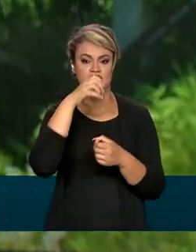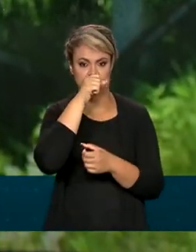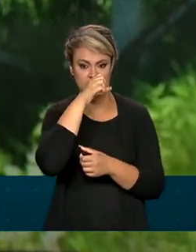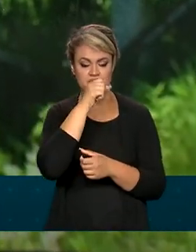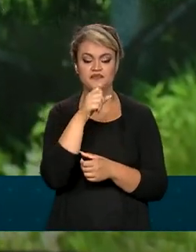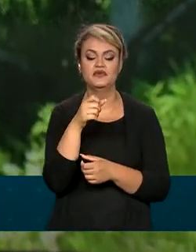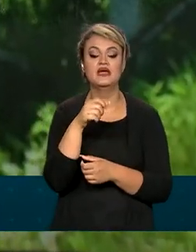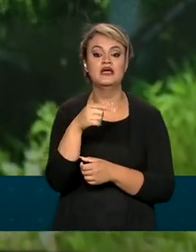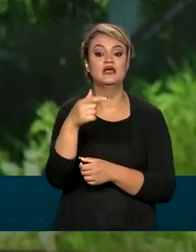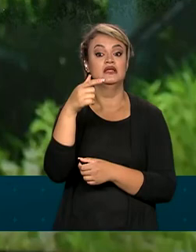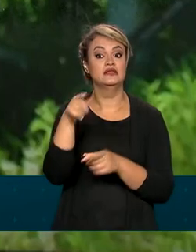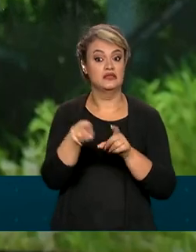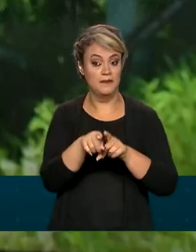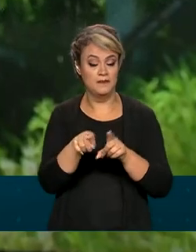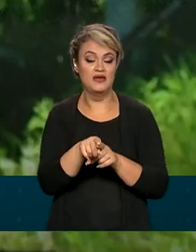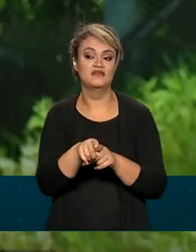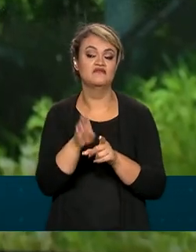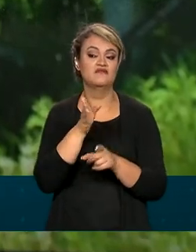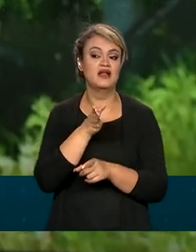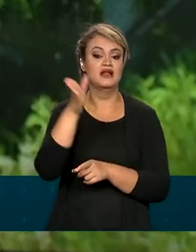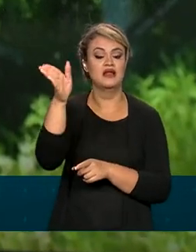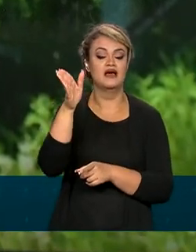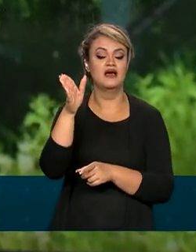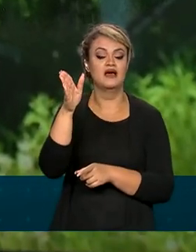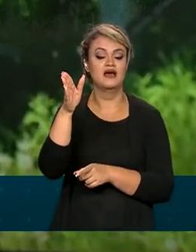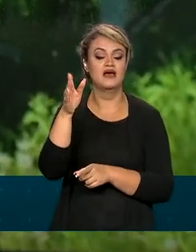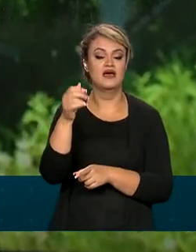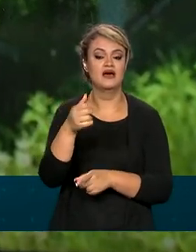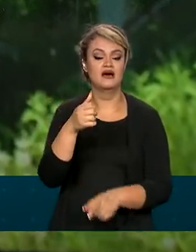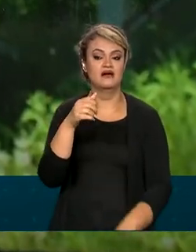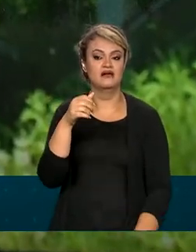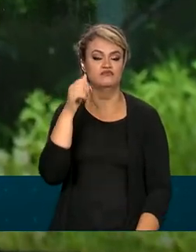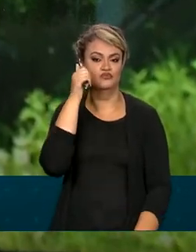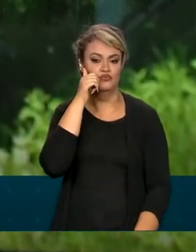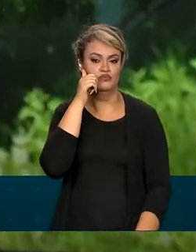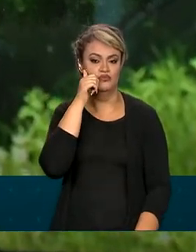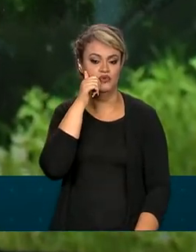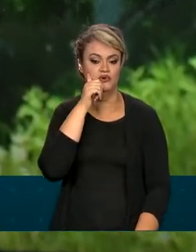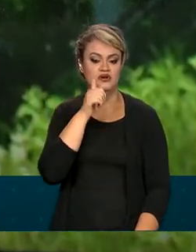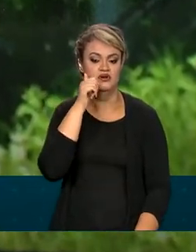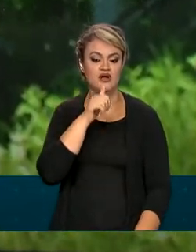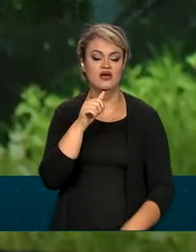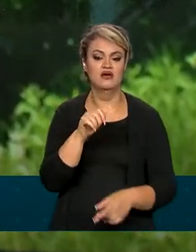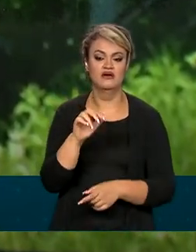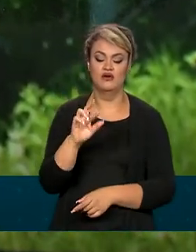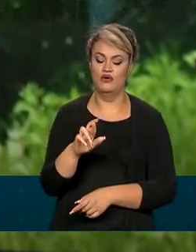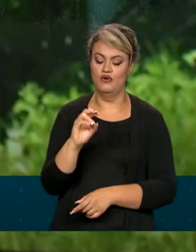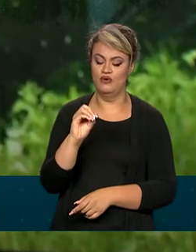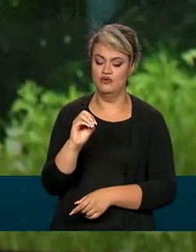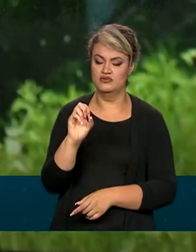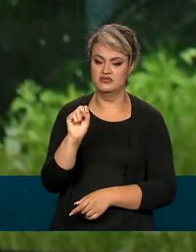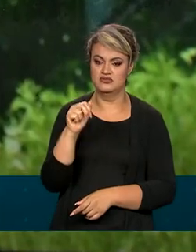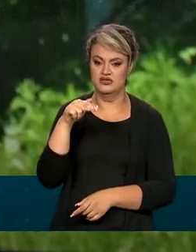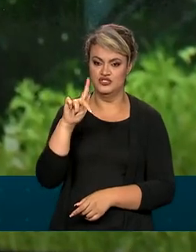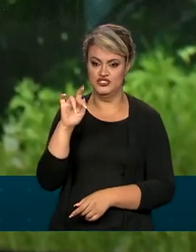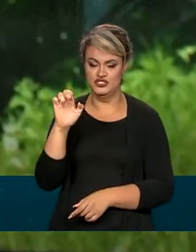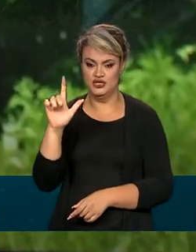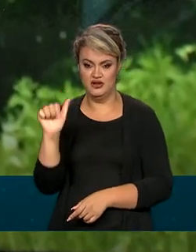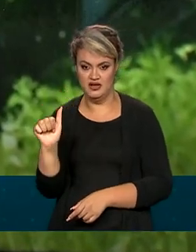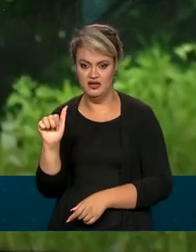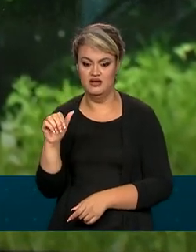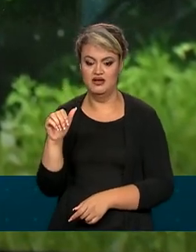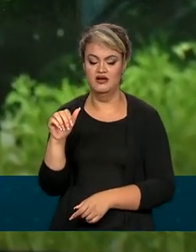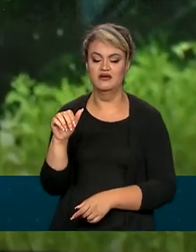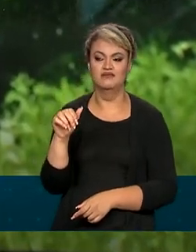também deve fazer parte desta comitiva é a futura primeira-dama, Rosângela da Silva. A socióloga Rosângela da Silva, que é